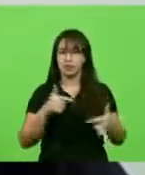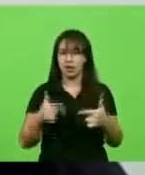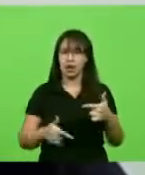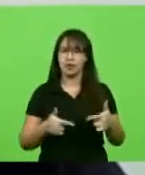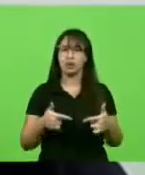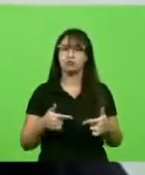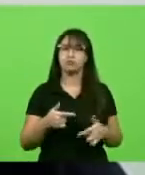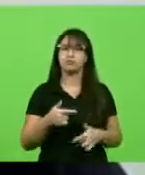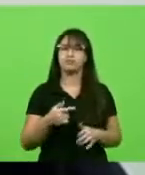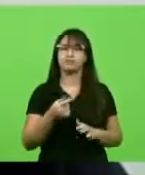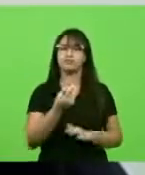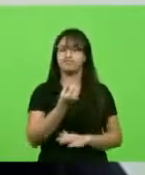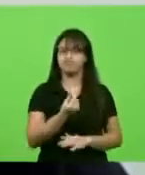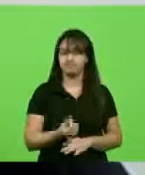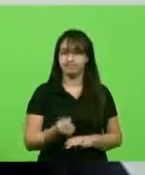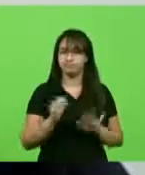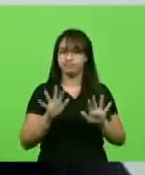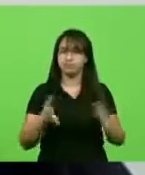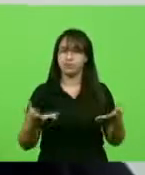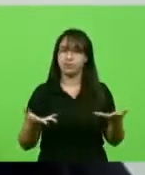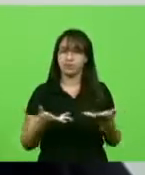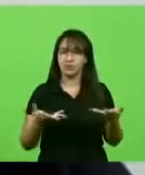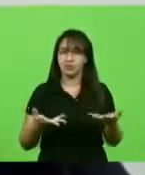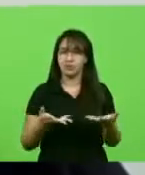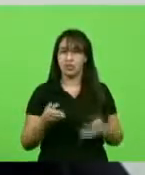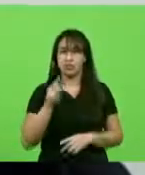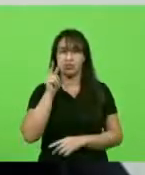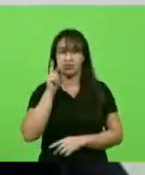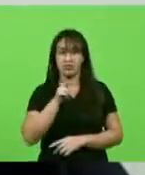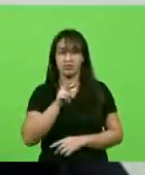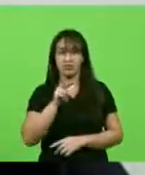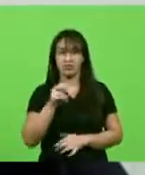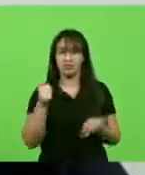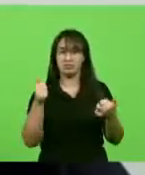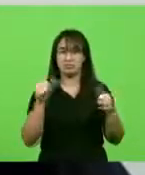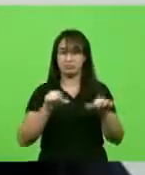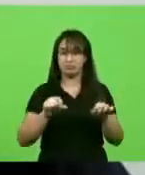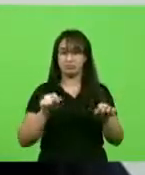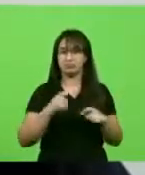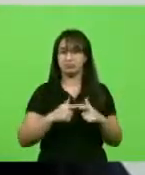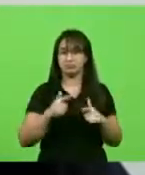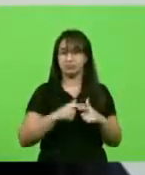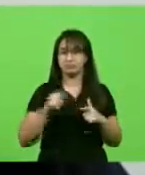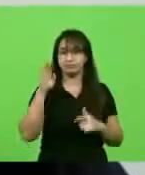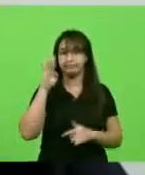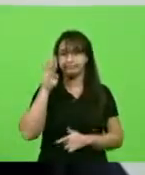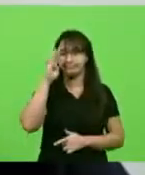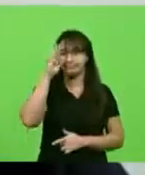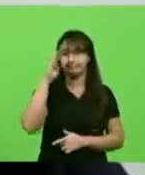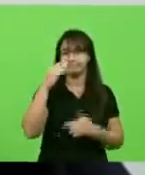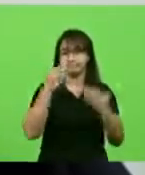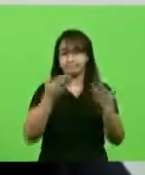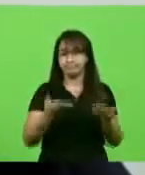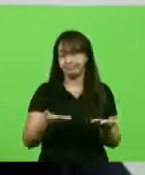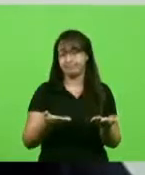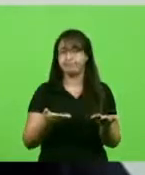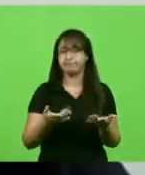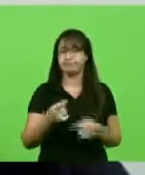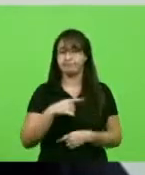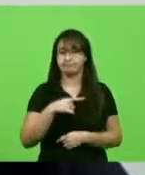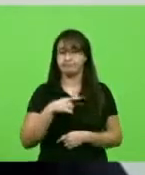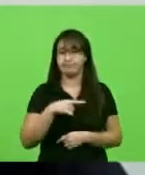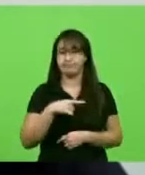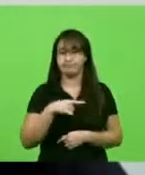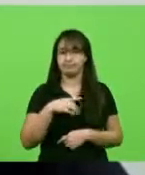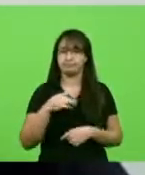desastre que assola o Brasil com Bolsonaro, estaremos integrados na grande rede de solidariedade nacional para ajudar